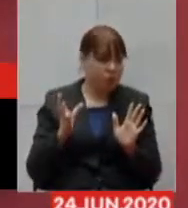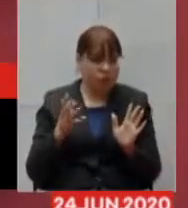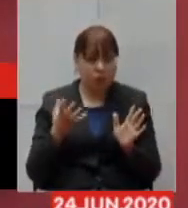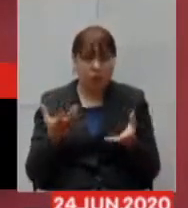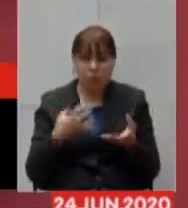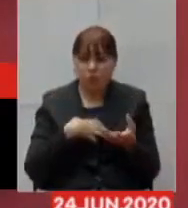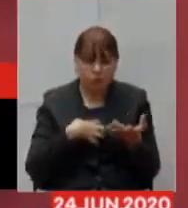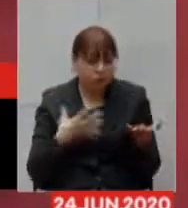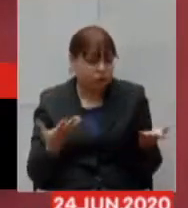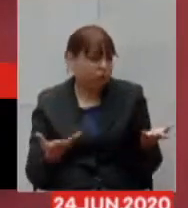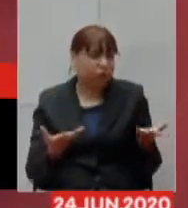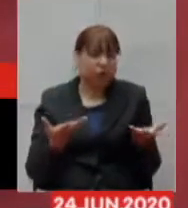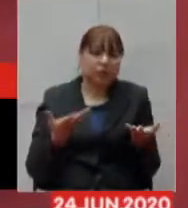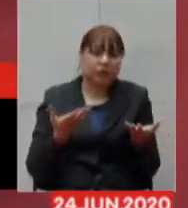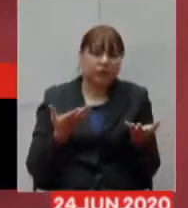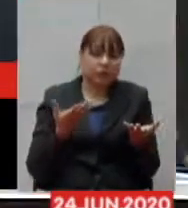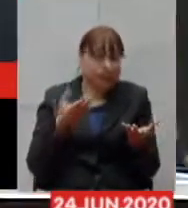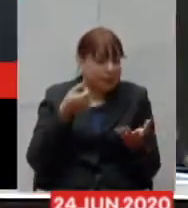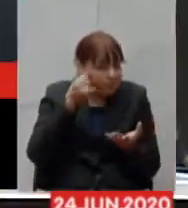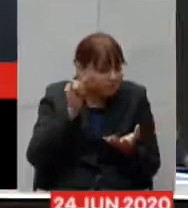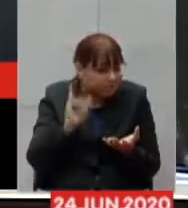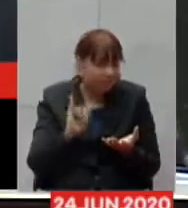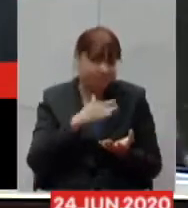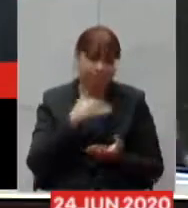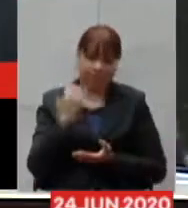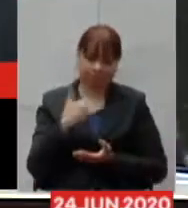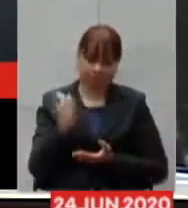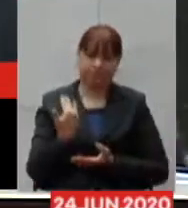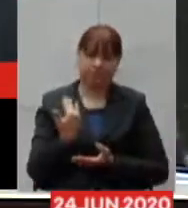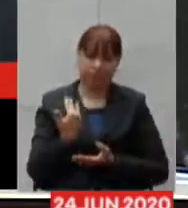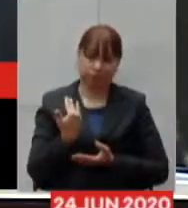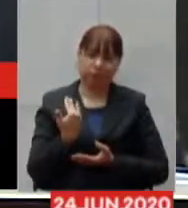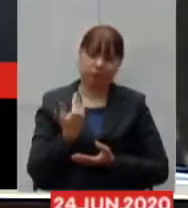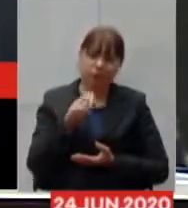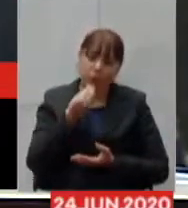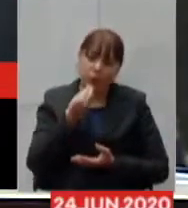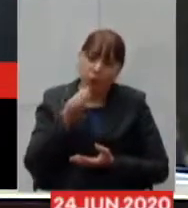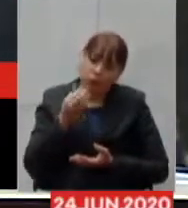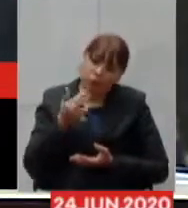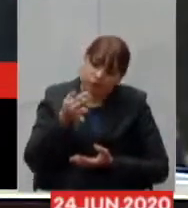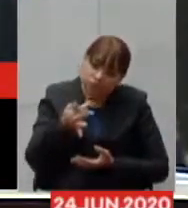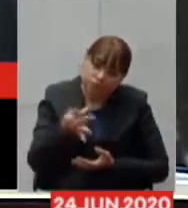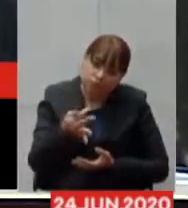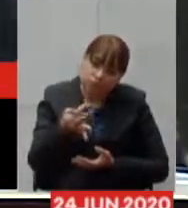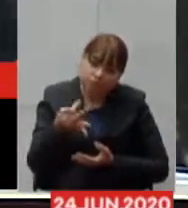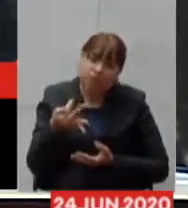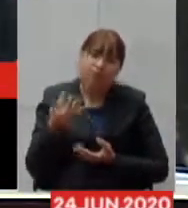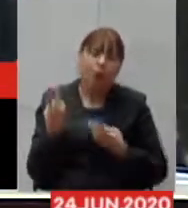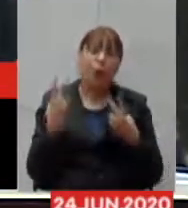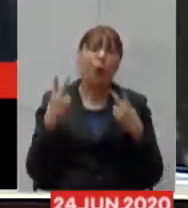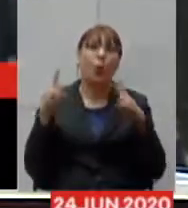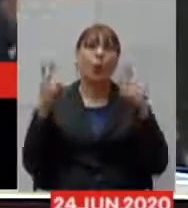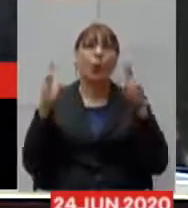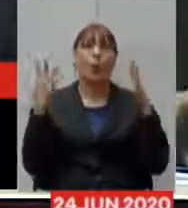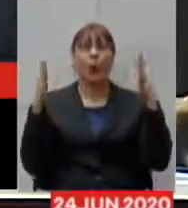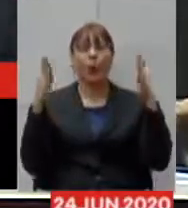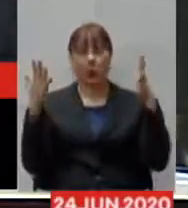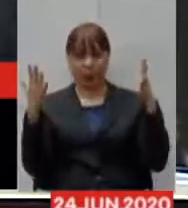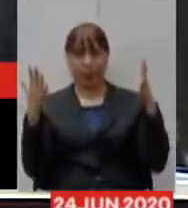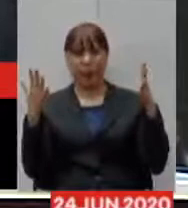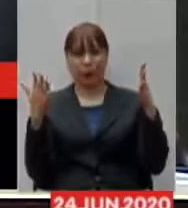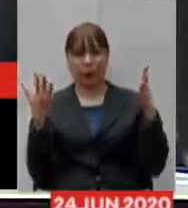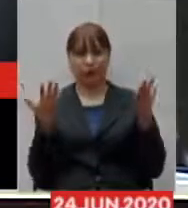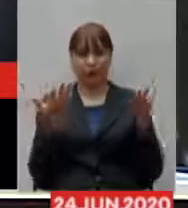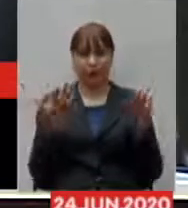menos óbitos possíveis e que a gente possa daqui uns dias comemorar o que realizamos